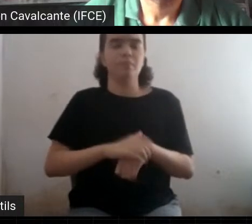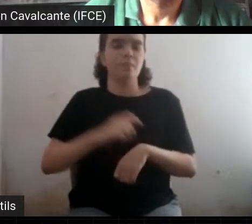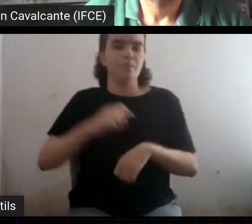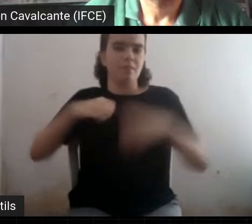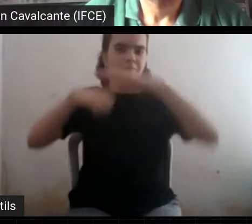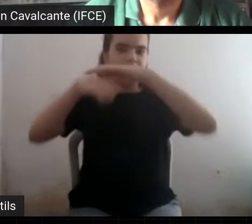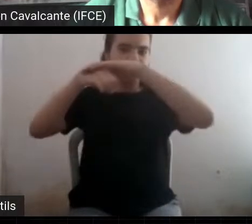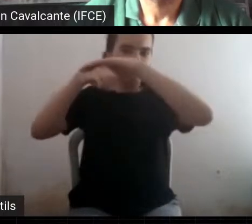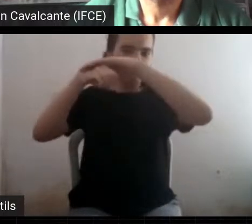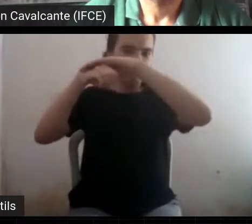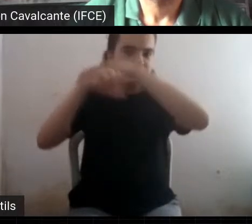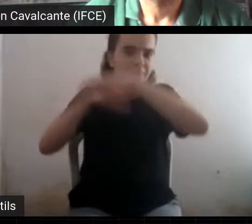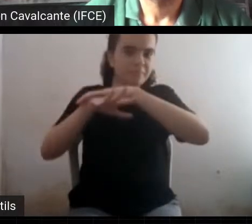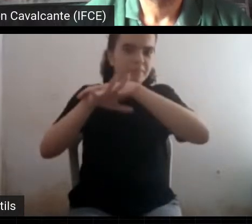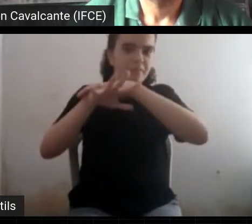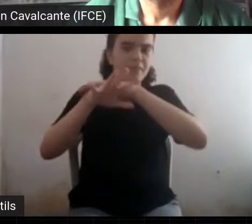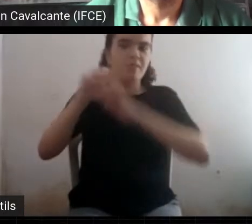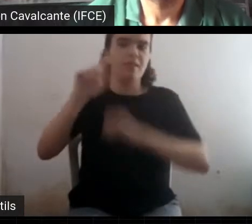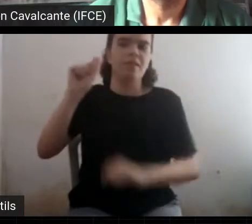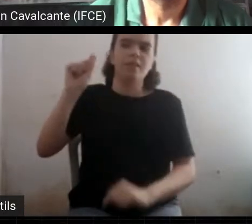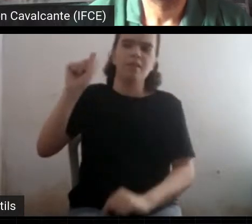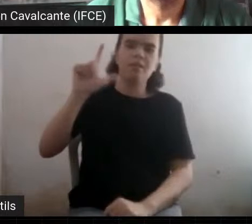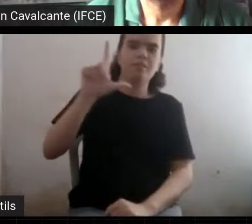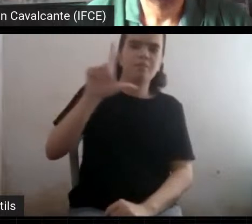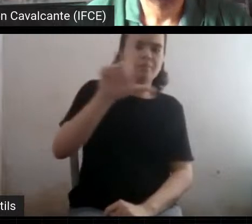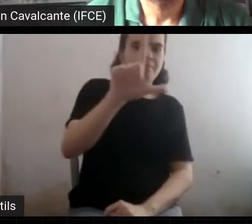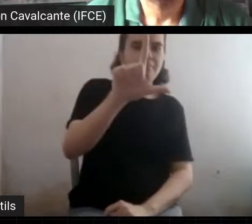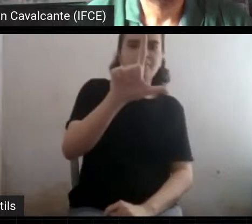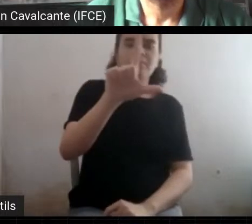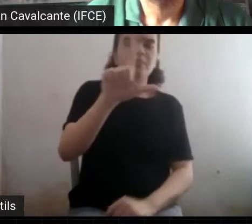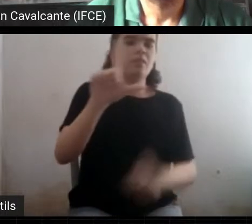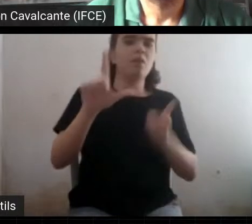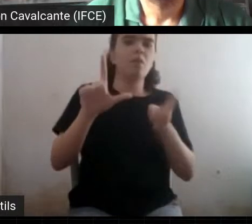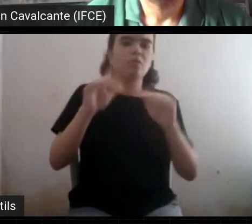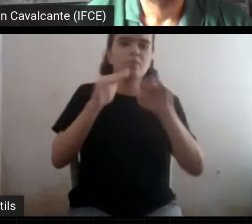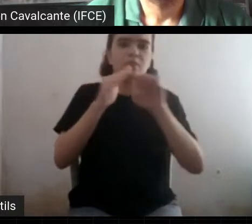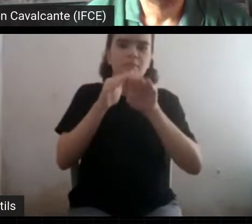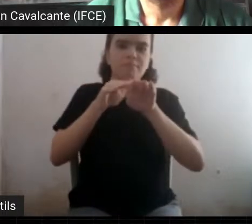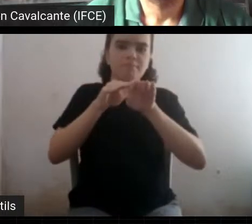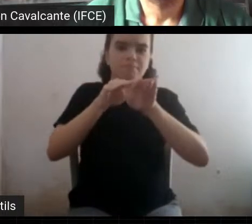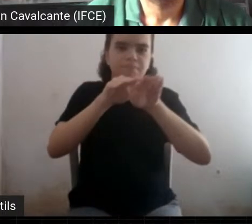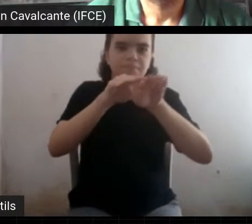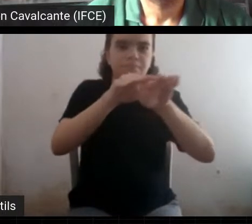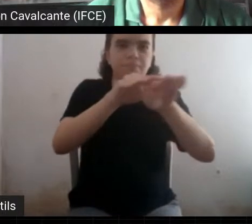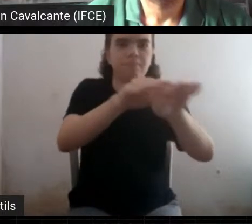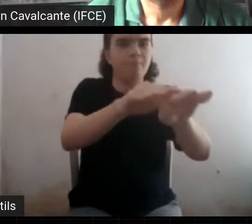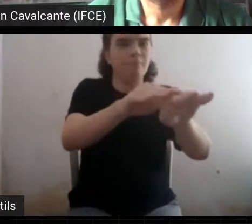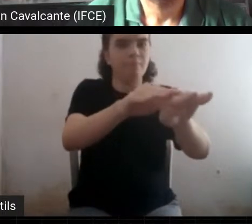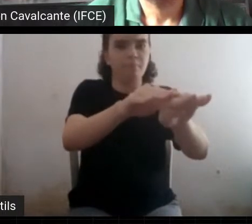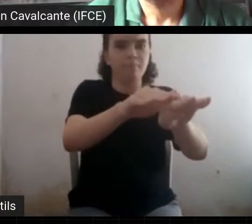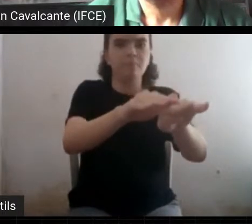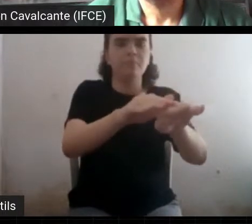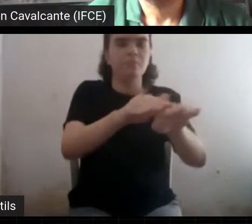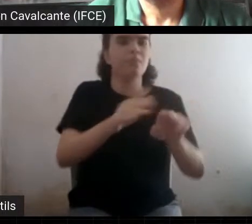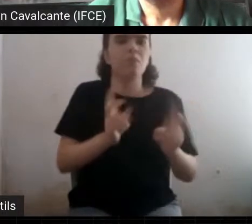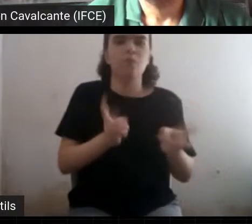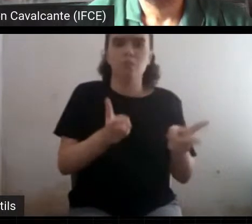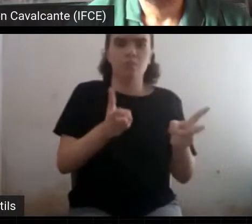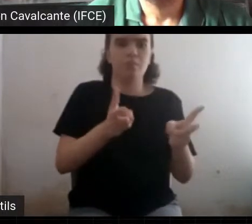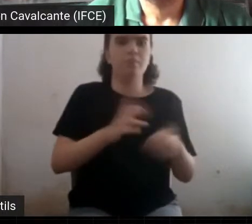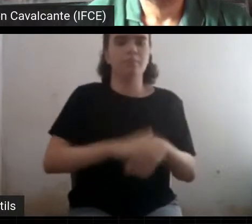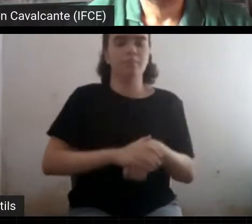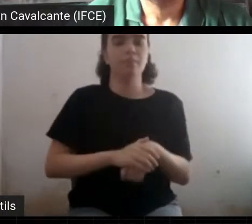feixe de luz vai seguir uma linha reta para sempre. Se o universo fosse curvo, a trajetória seria curvo, por exemplo, a